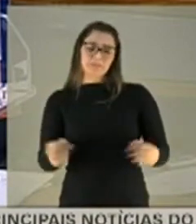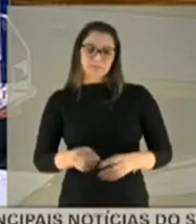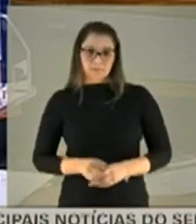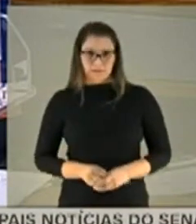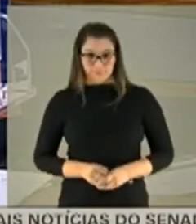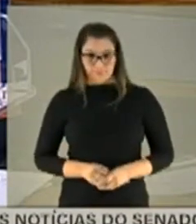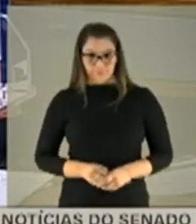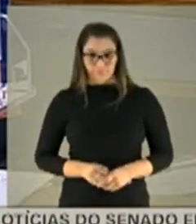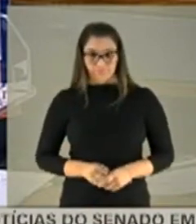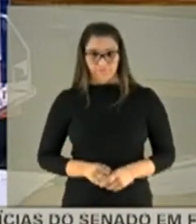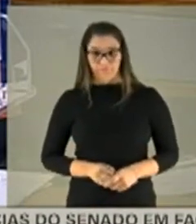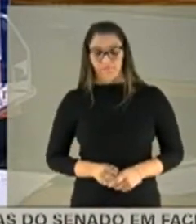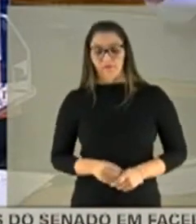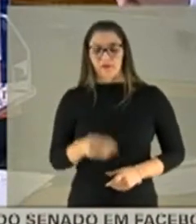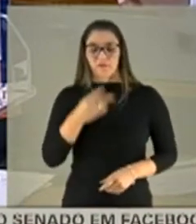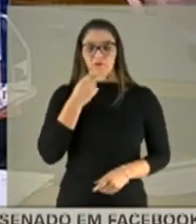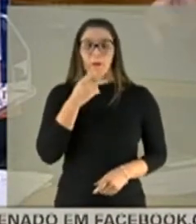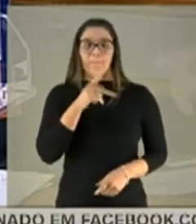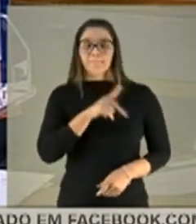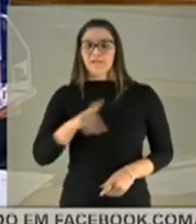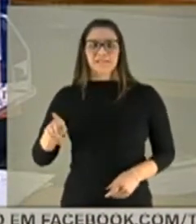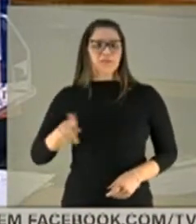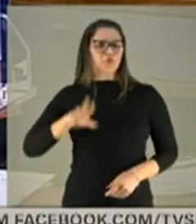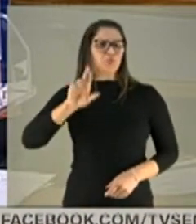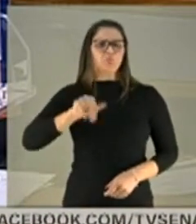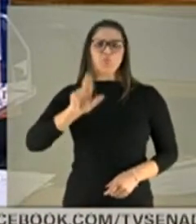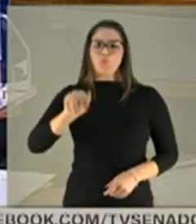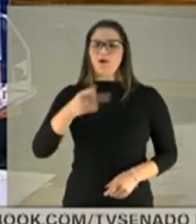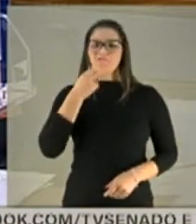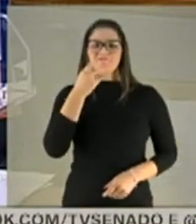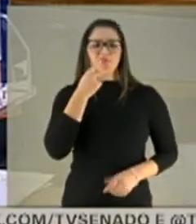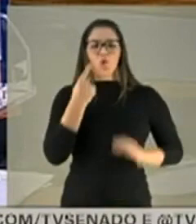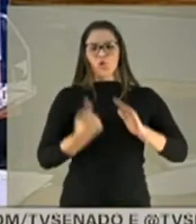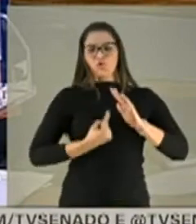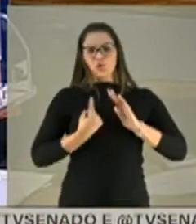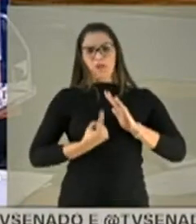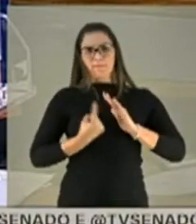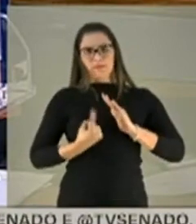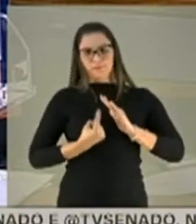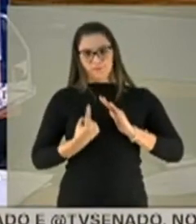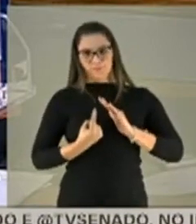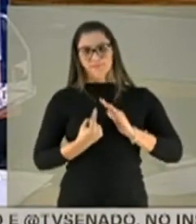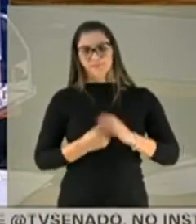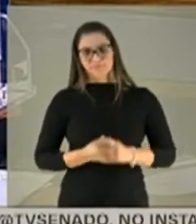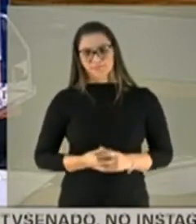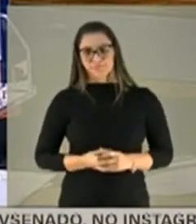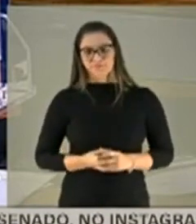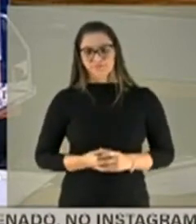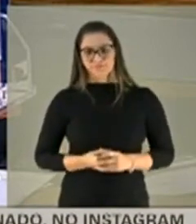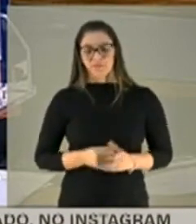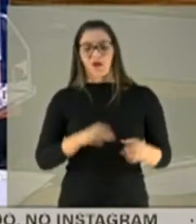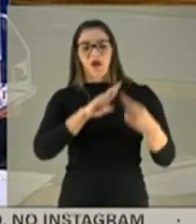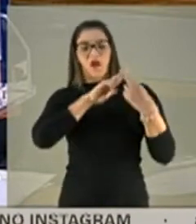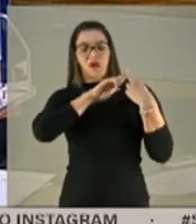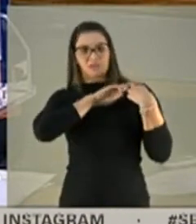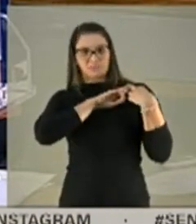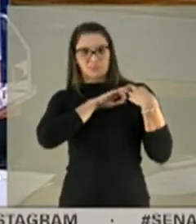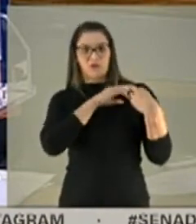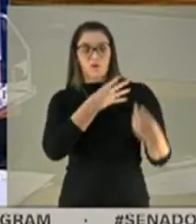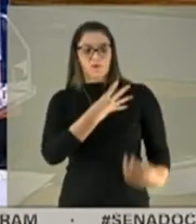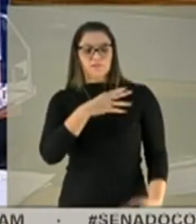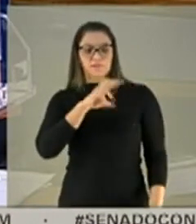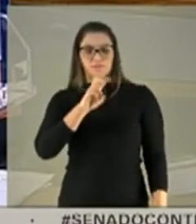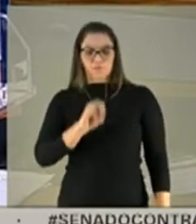Mayra, dizendo que o presidente nunca falou em isolamento social, só reafirma a responsabilidade dos 450 mil